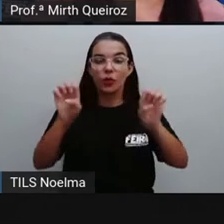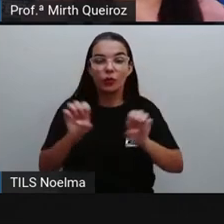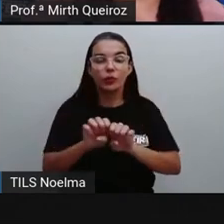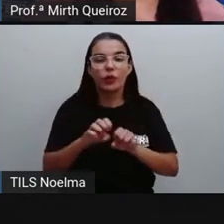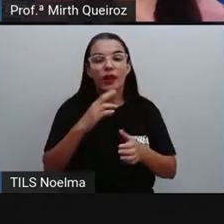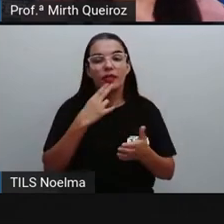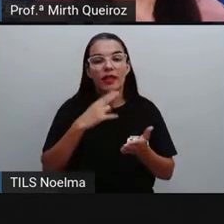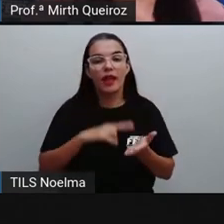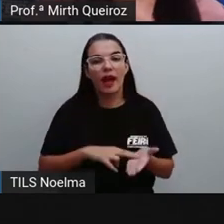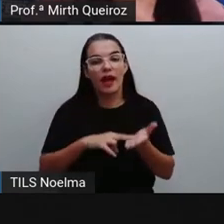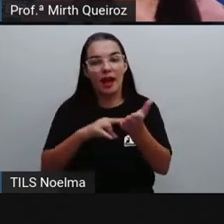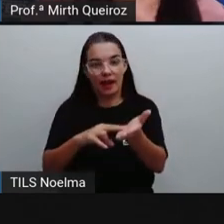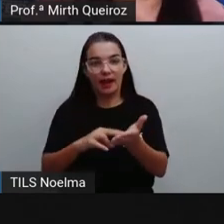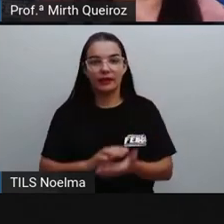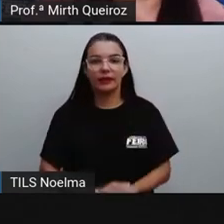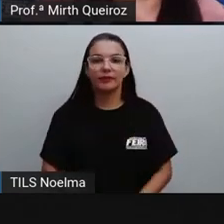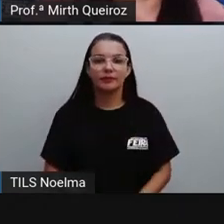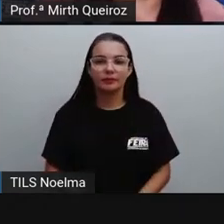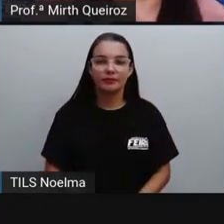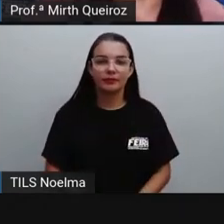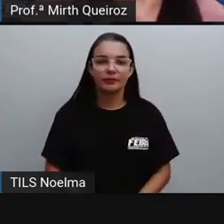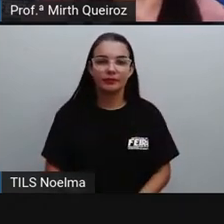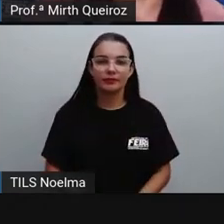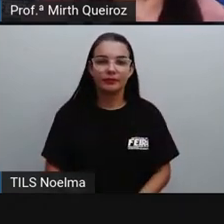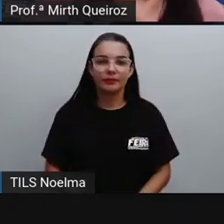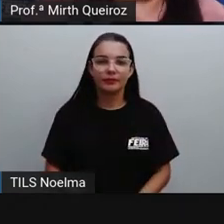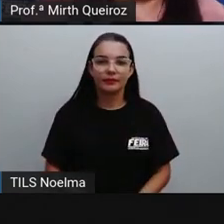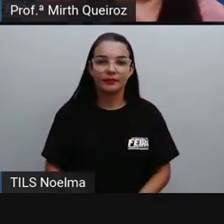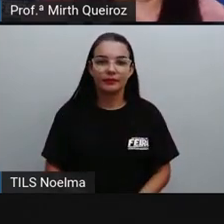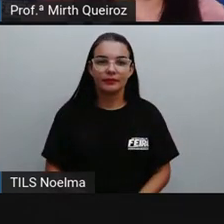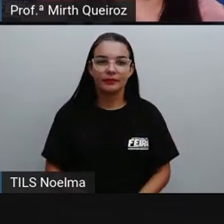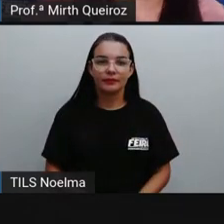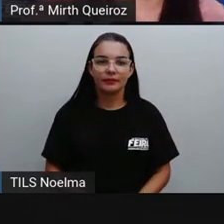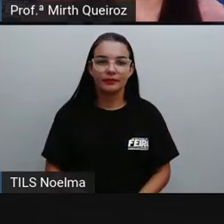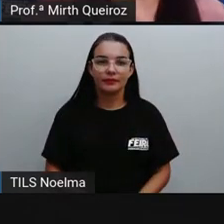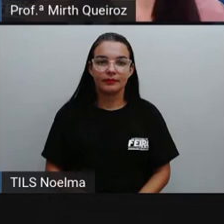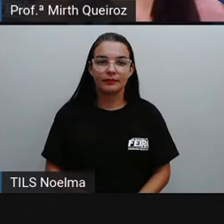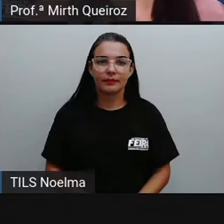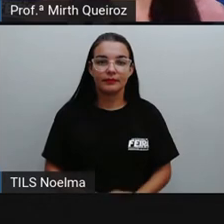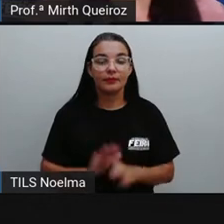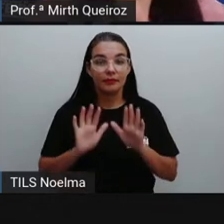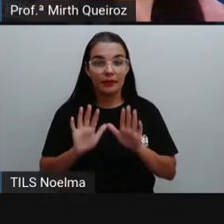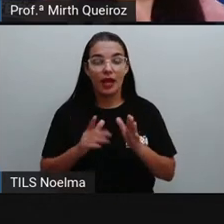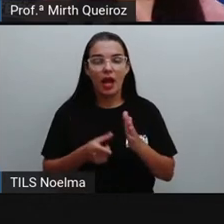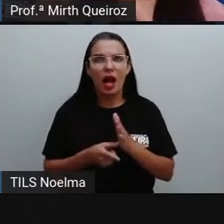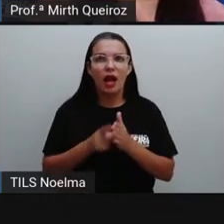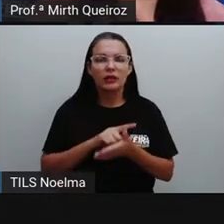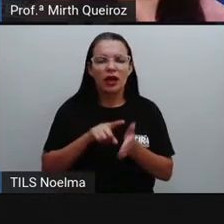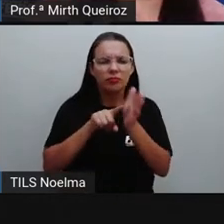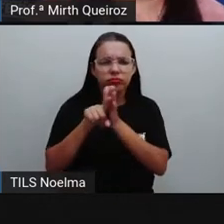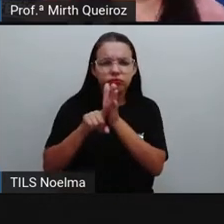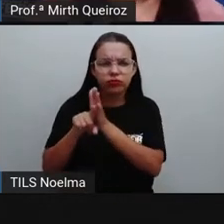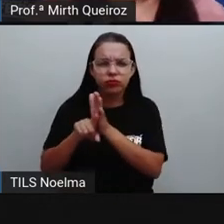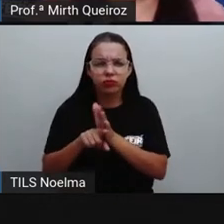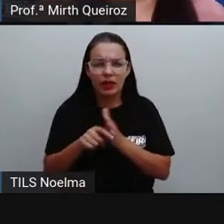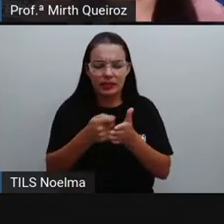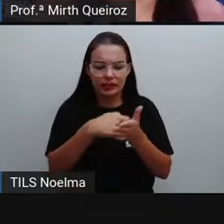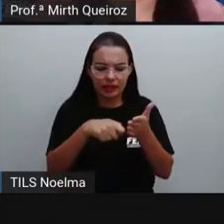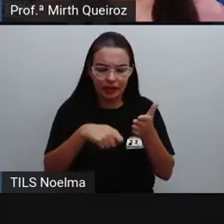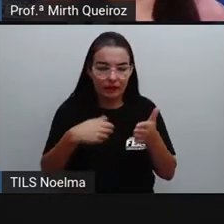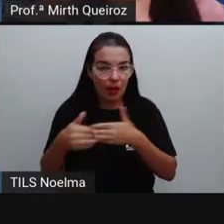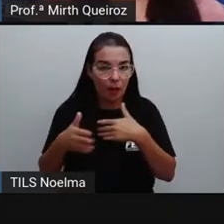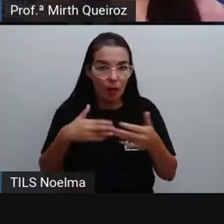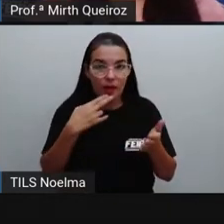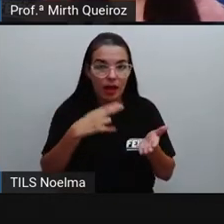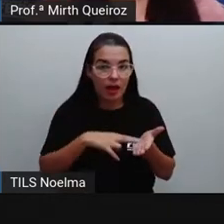estruturas de uma carta. Bom, antes de analisar ou escrever qualquer carta, é